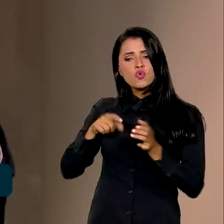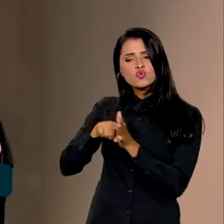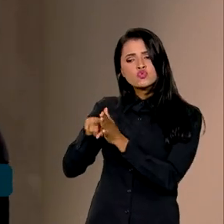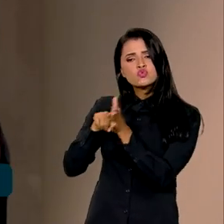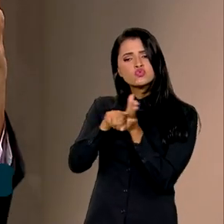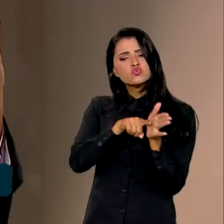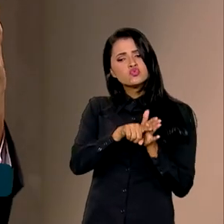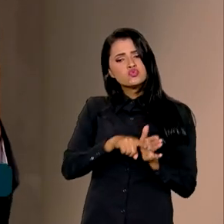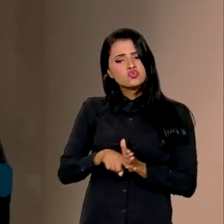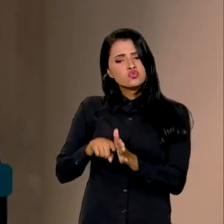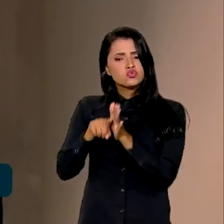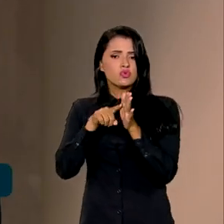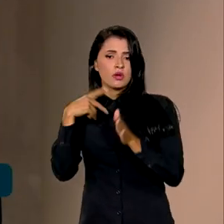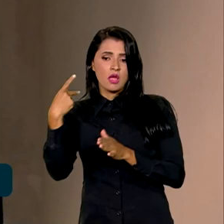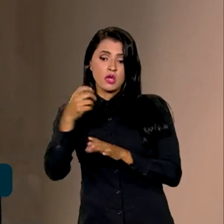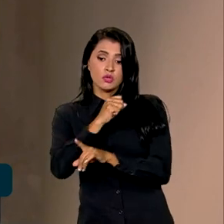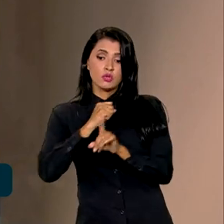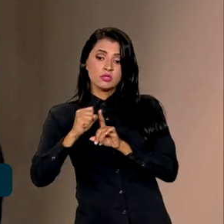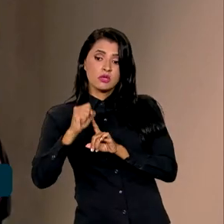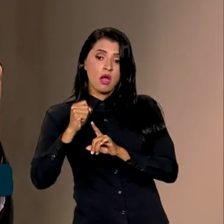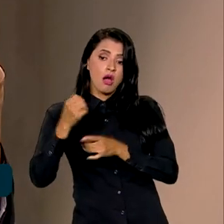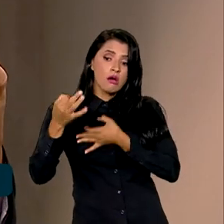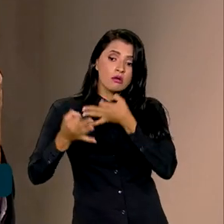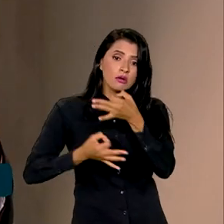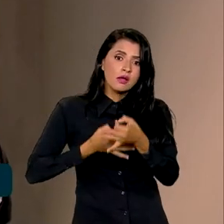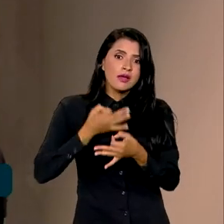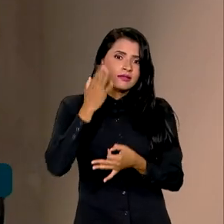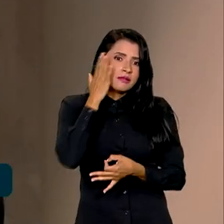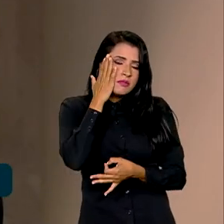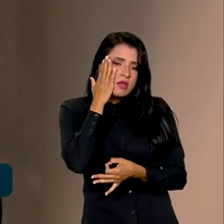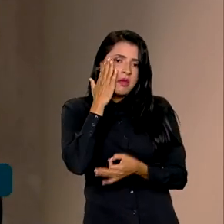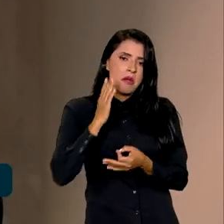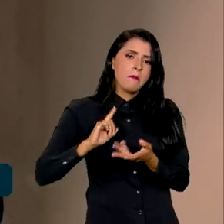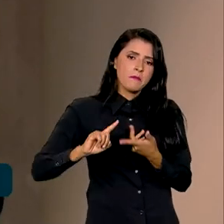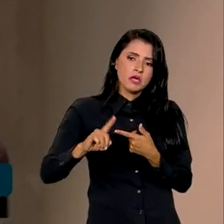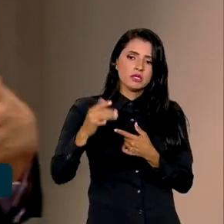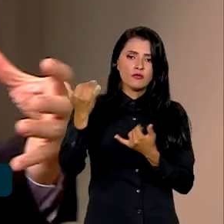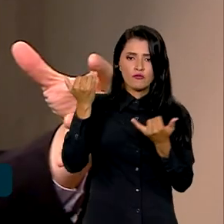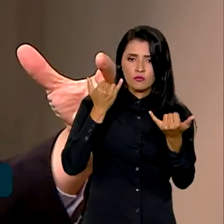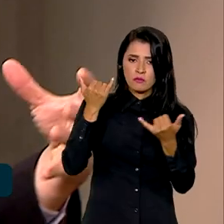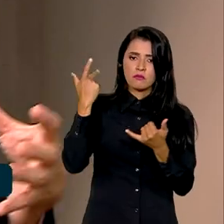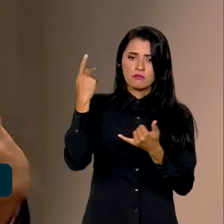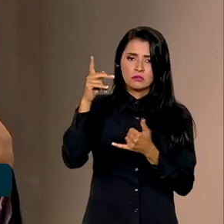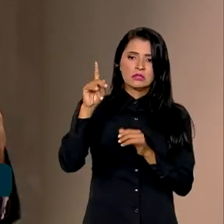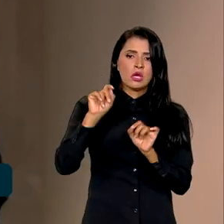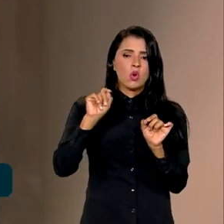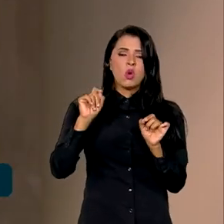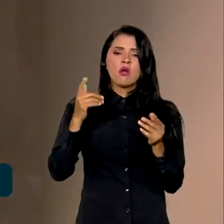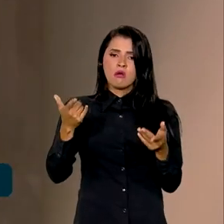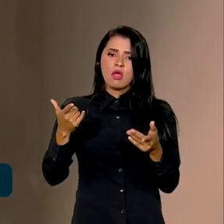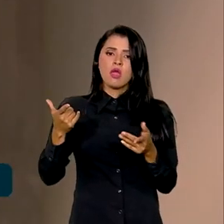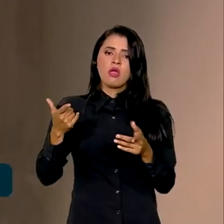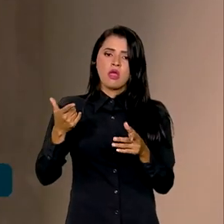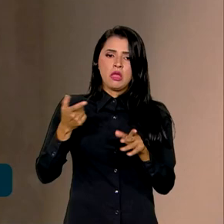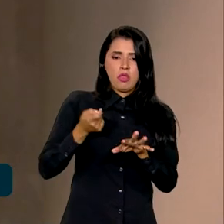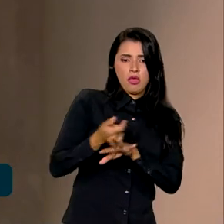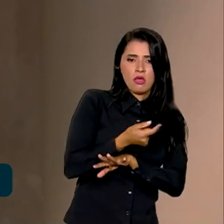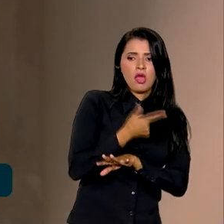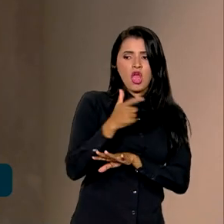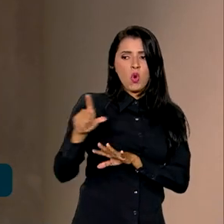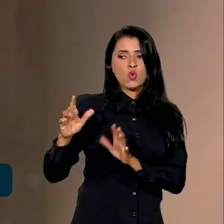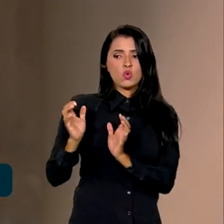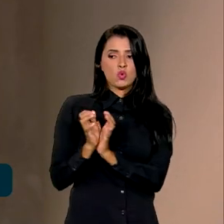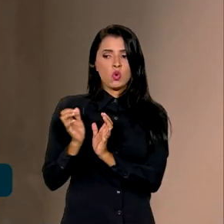e de escuta social, nós temos que entender que uma parte dessas ações de desinformação são ações organizadas por grupos que têm interesses